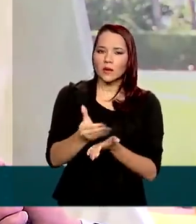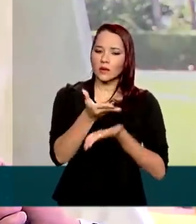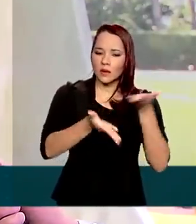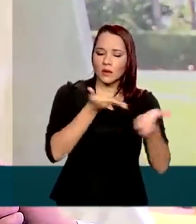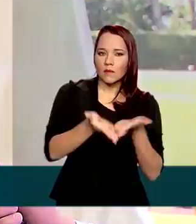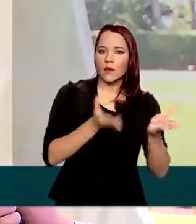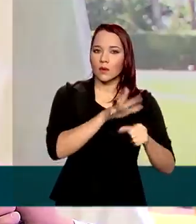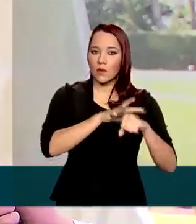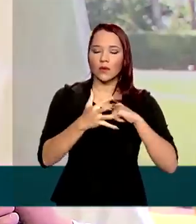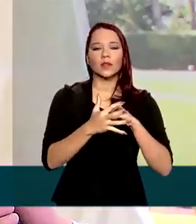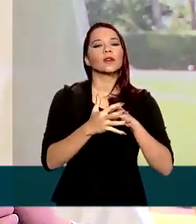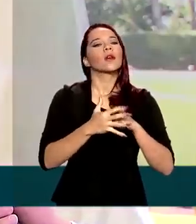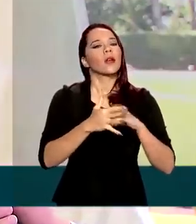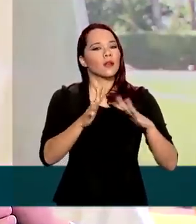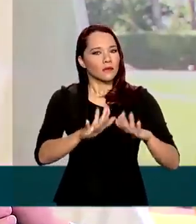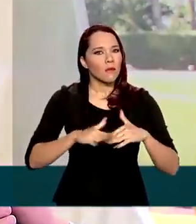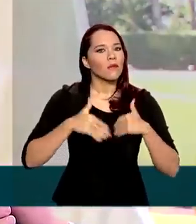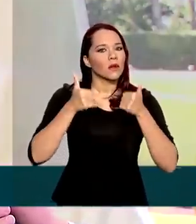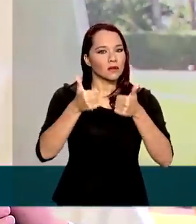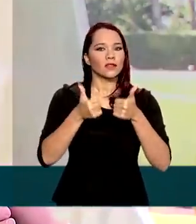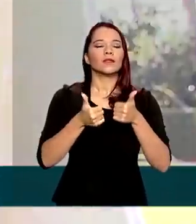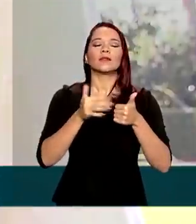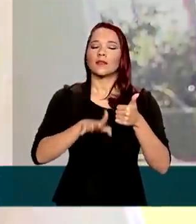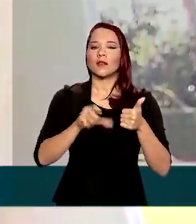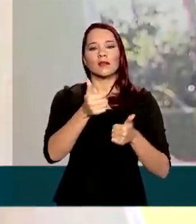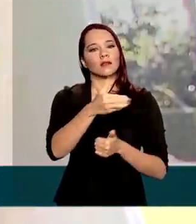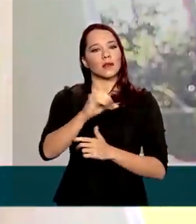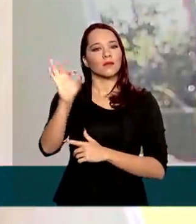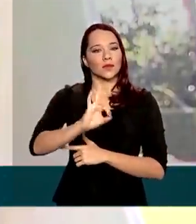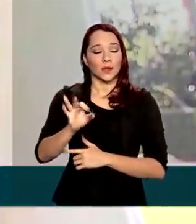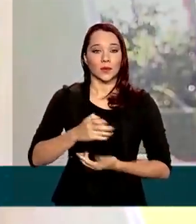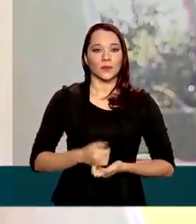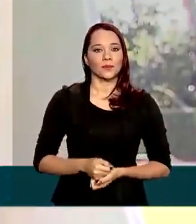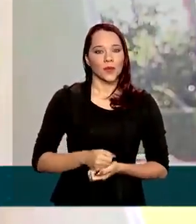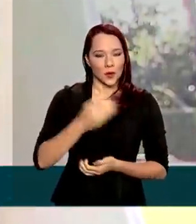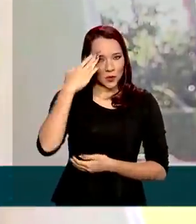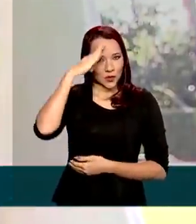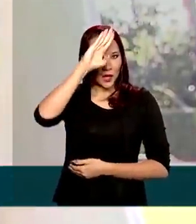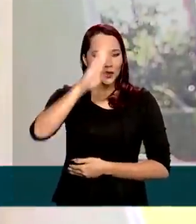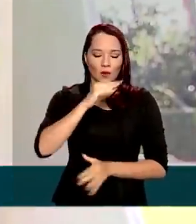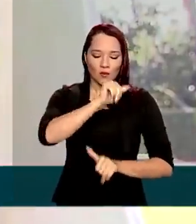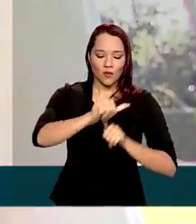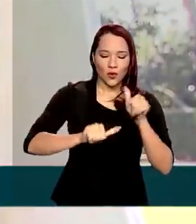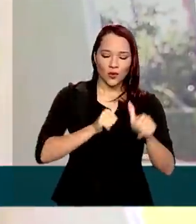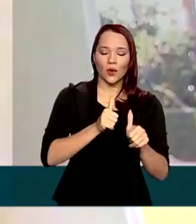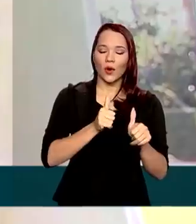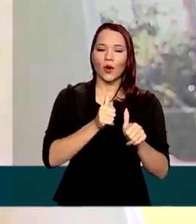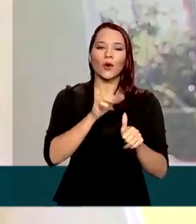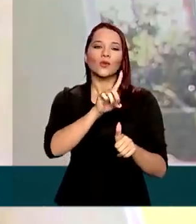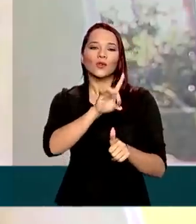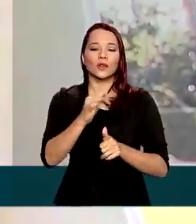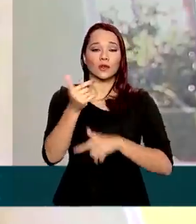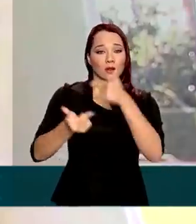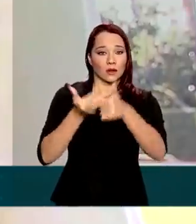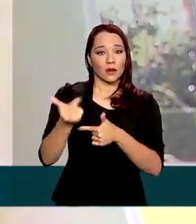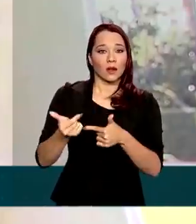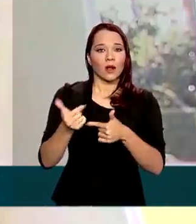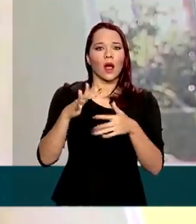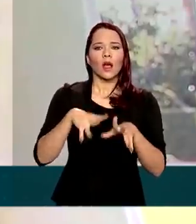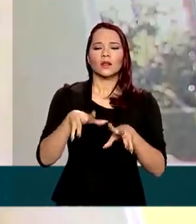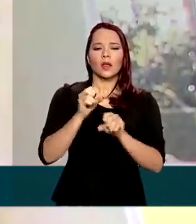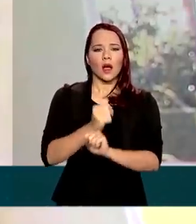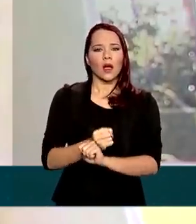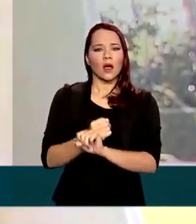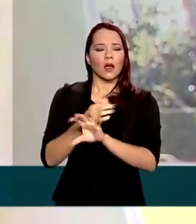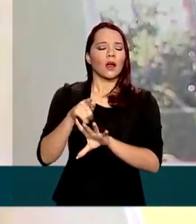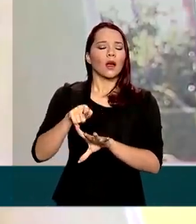a chance de sucesso chega por volta de 100%. Bolsonaro já alterou a agenda de trabalho. As audiências durante o